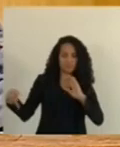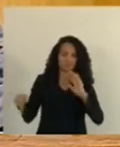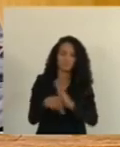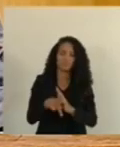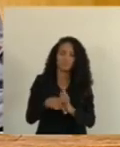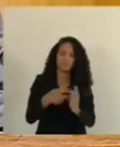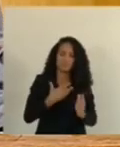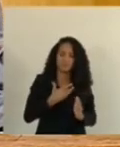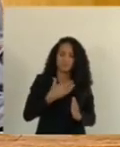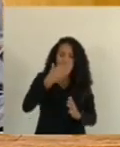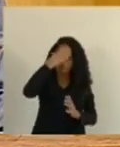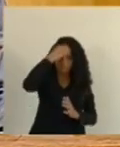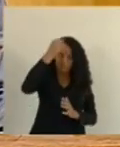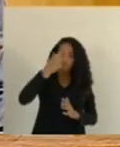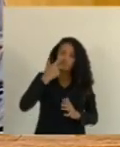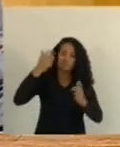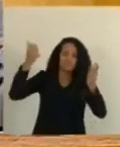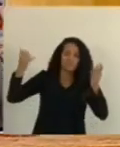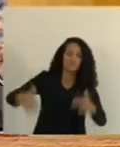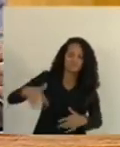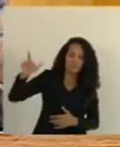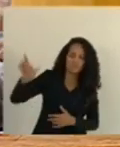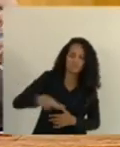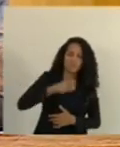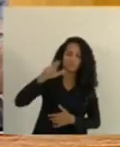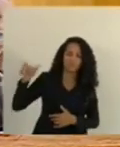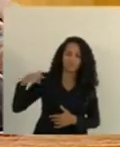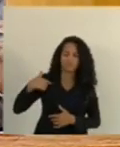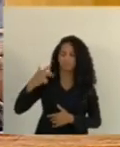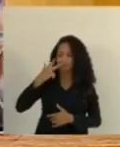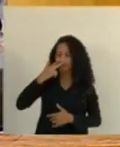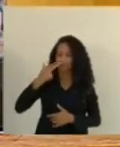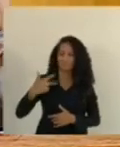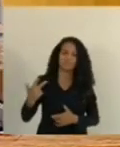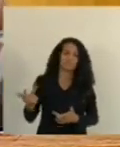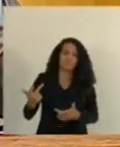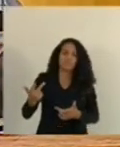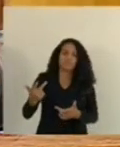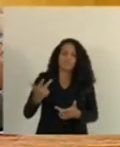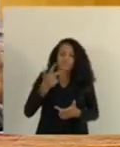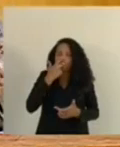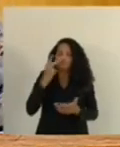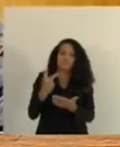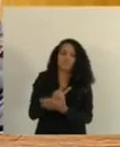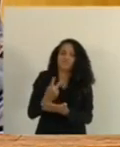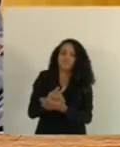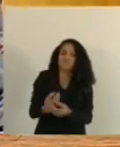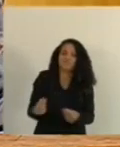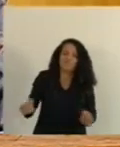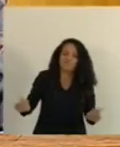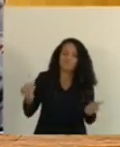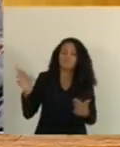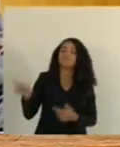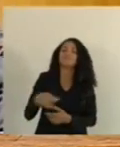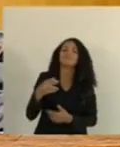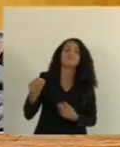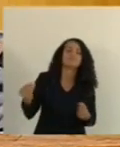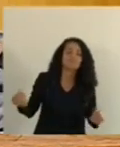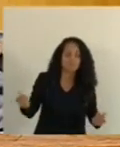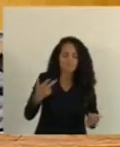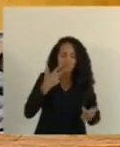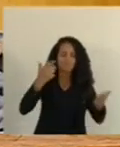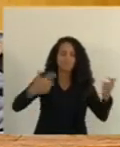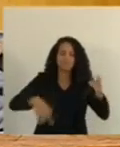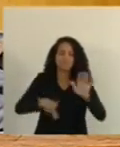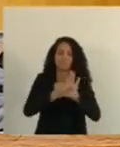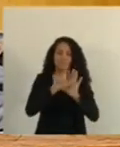foi atingida, porém, ele desenvolve uma defesa de veto equivocada e muito equivocada. Isso porque narra que a